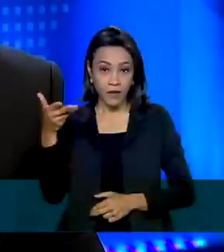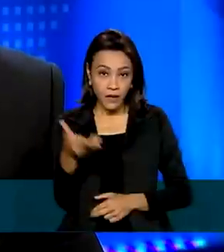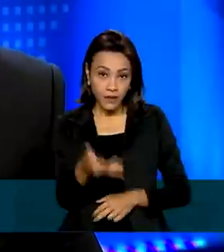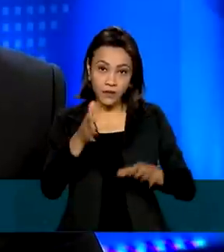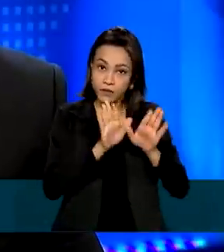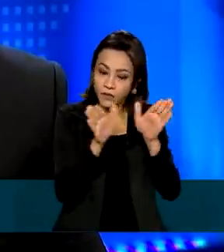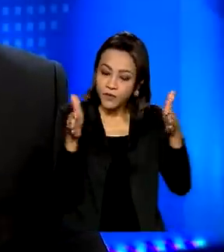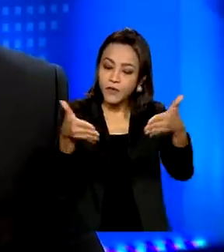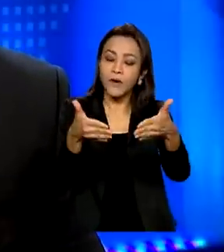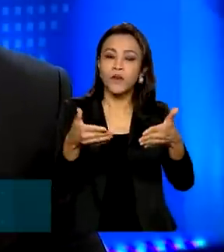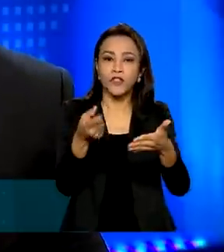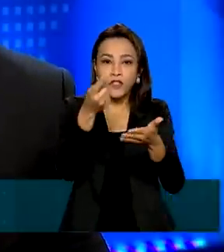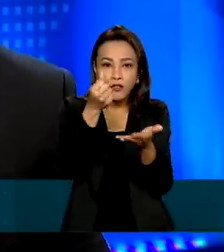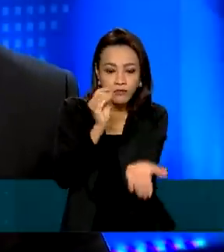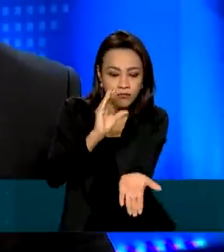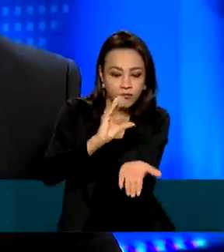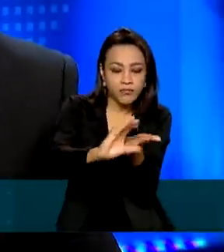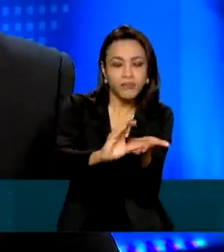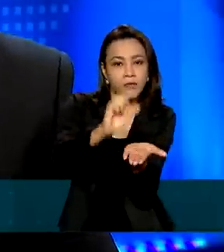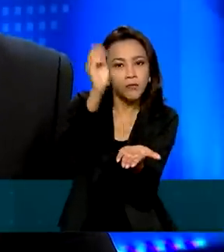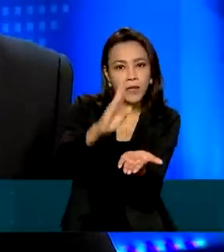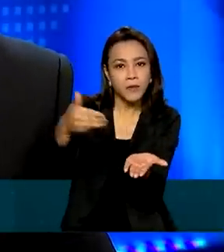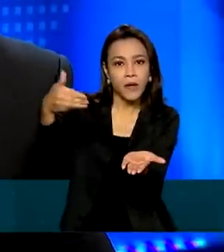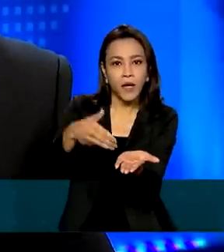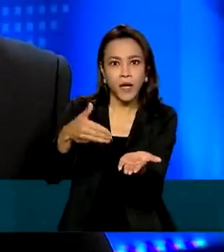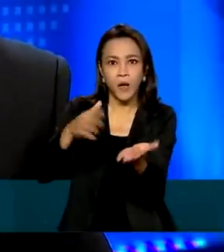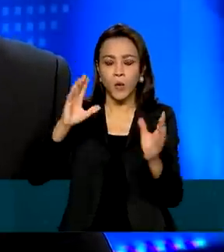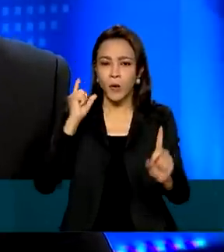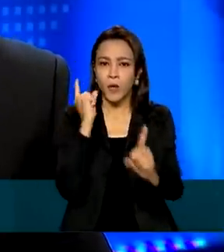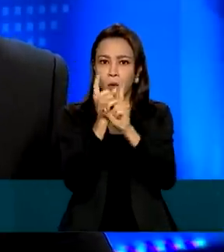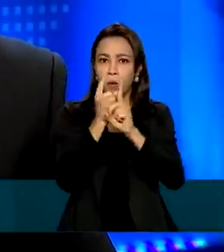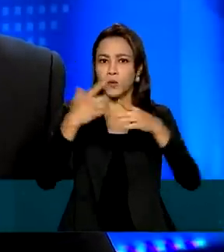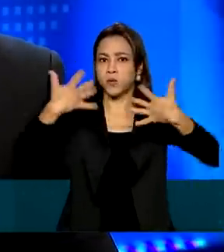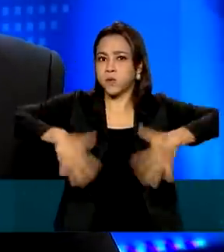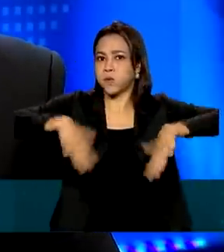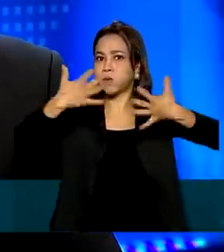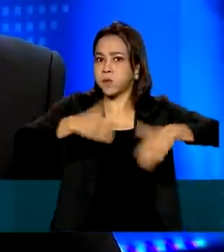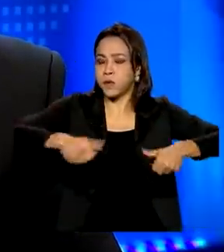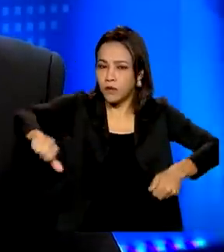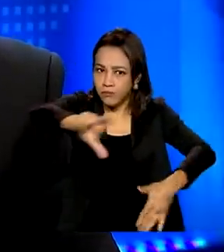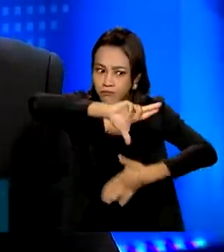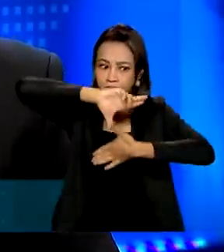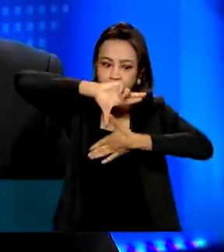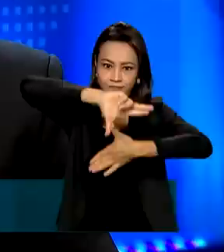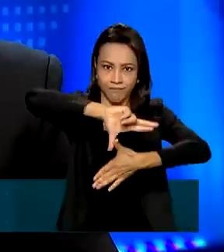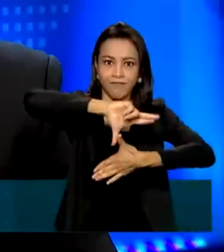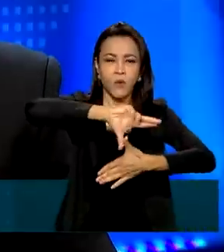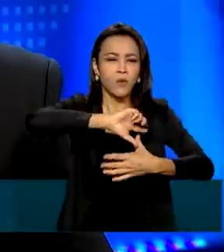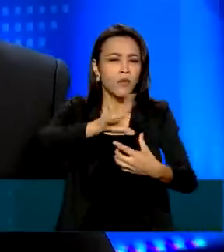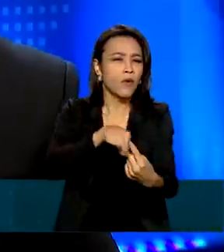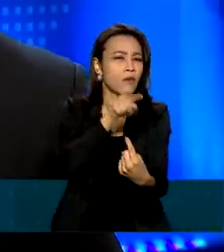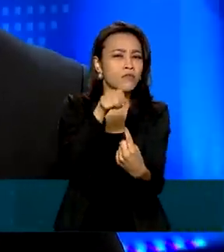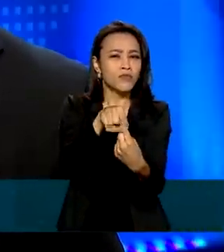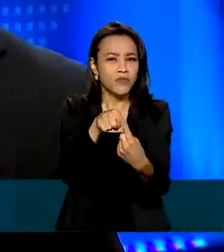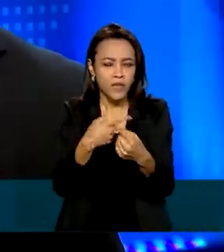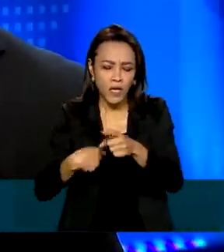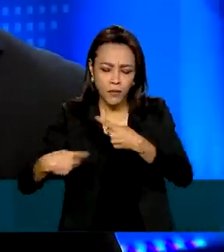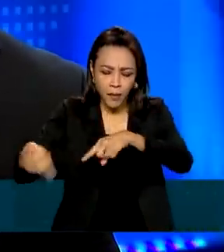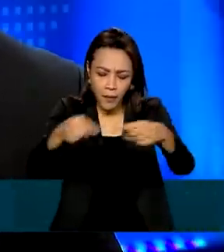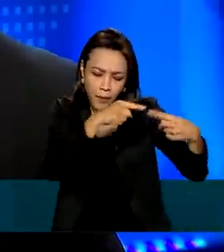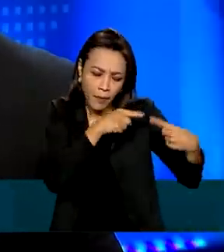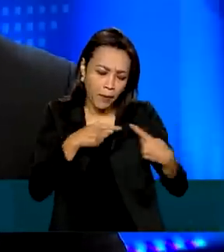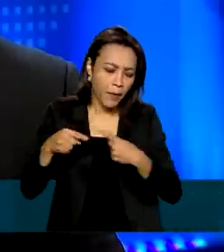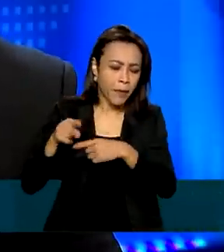Investimentos Brasil é considerado o maior evento de investimentos da América Latina. O objetivo é discutir o ambiente de